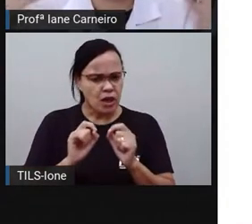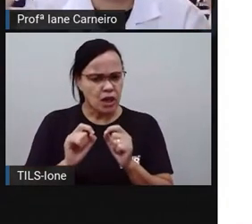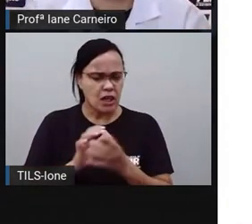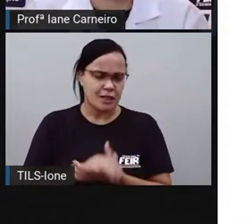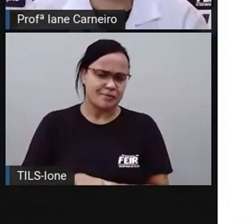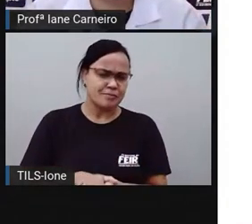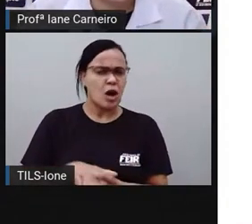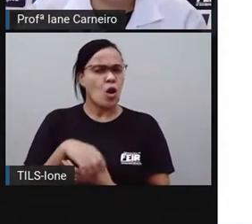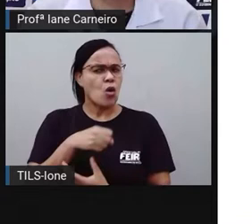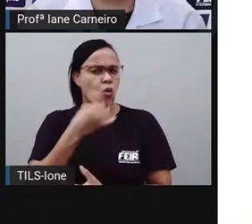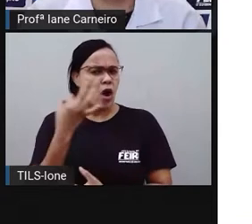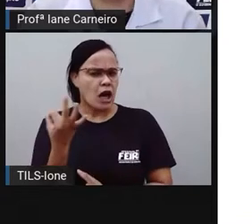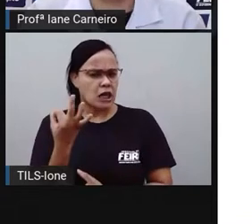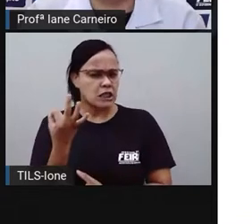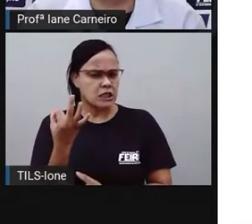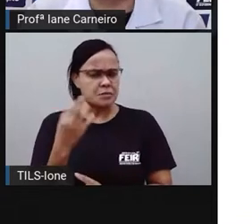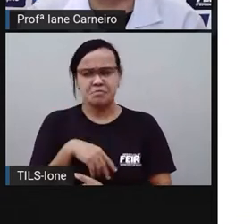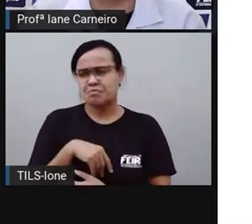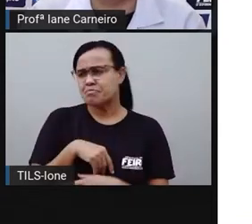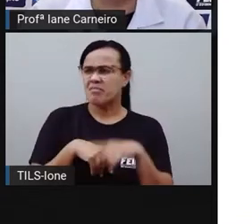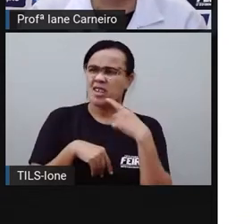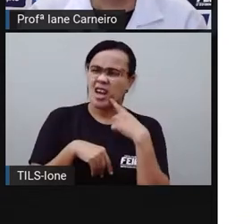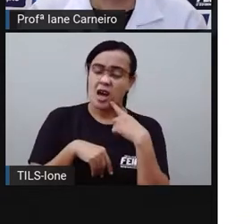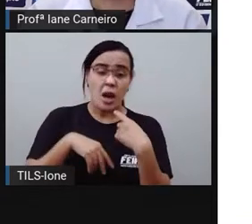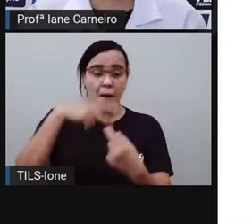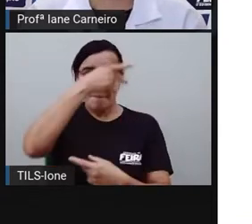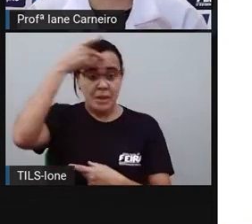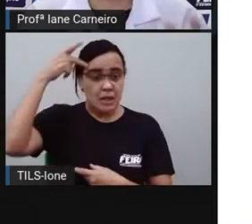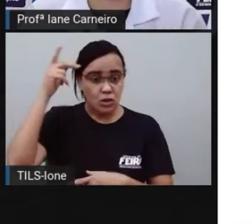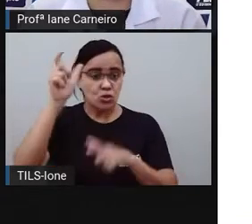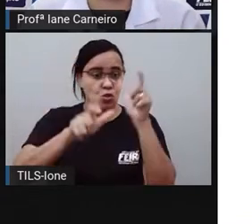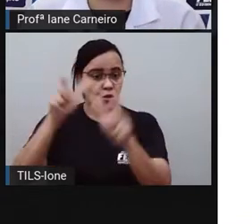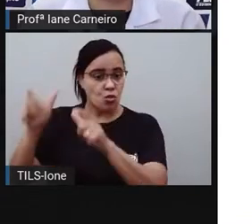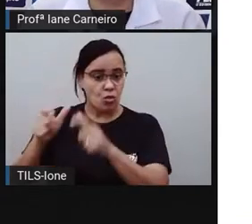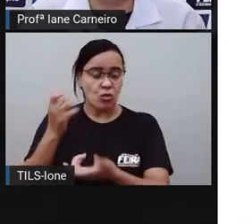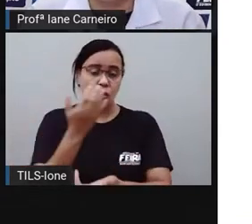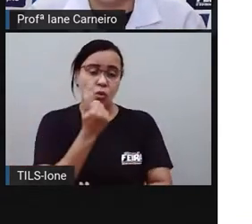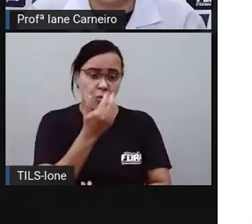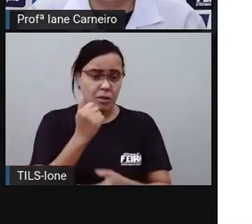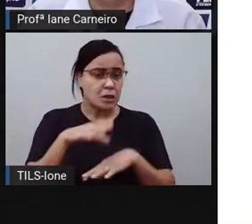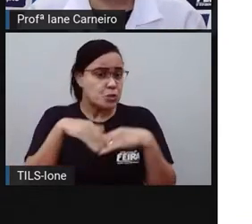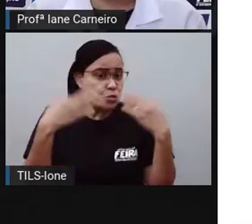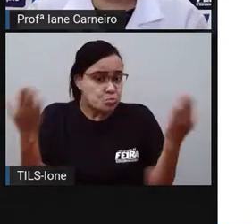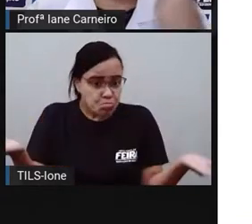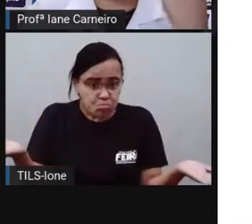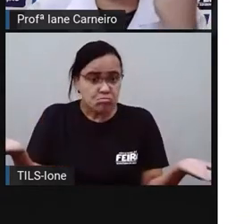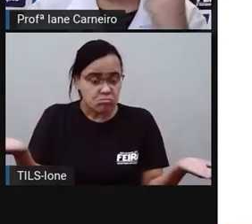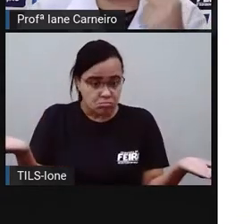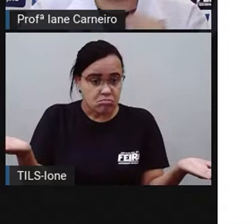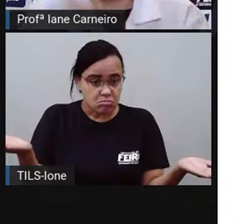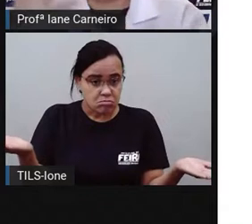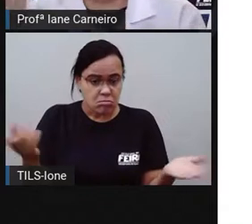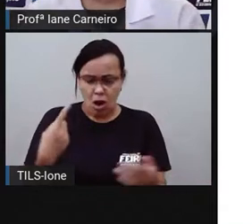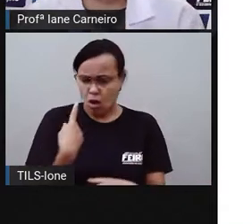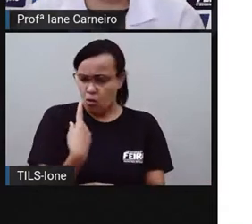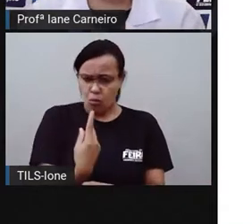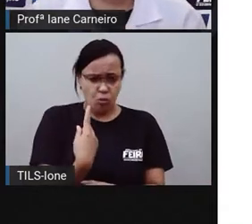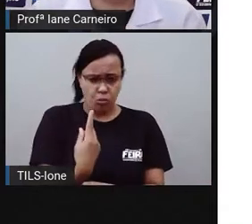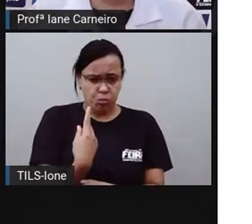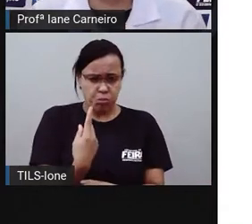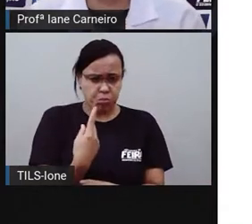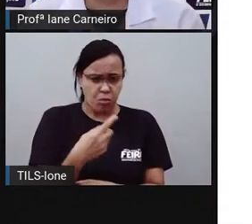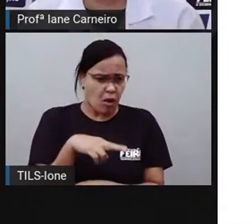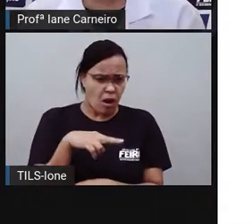Quantas pessoas vão ser servidas, né? Quantas pessoas podem comer essas panquecas? É só uma pessoa? Cinco